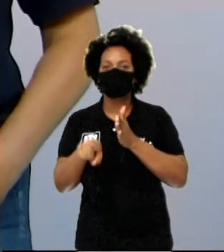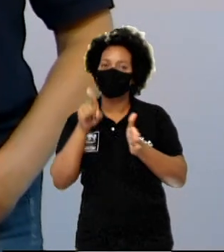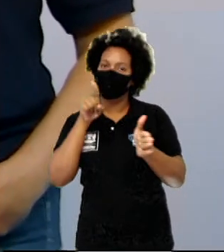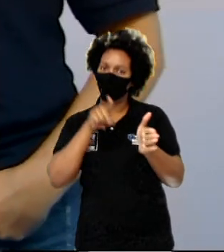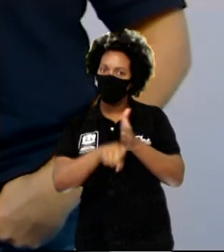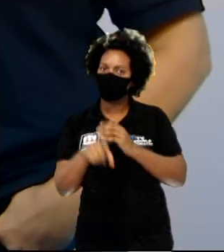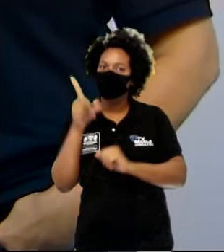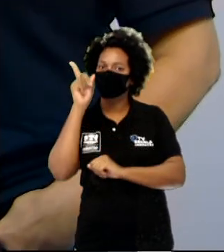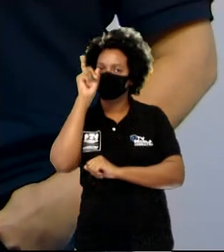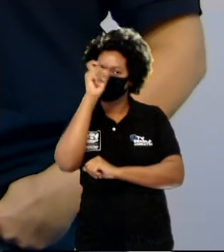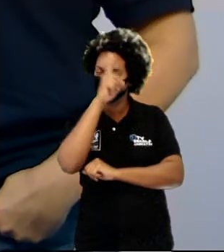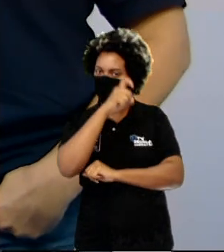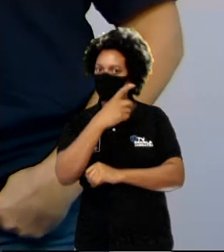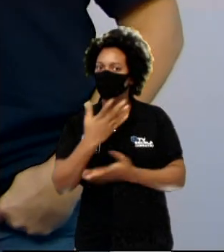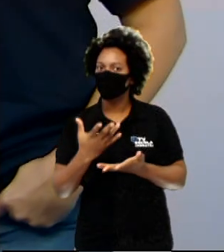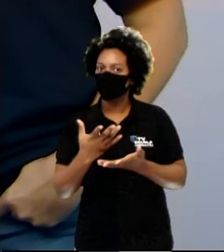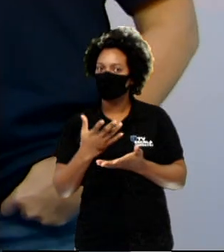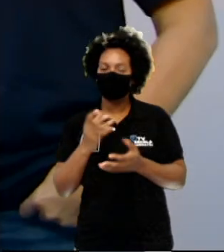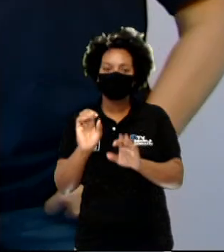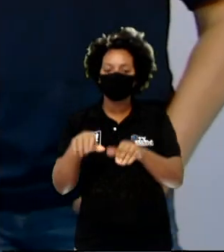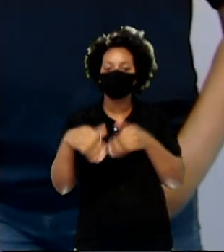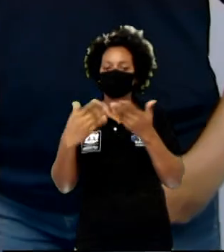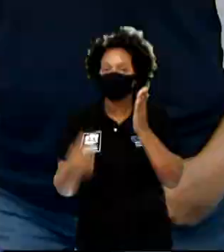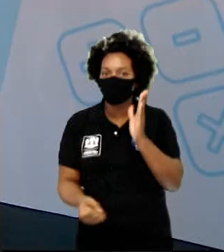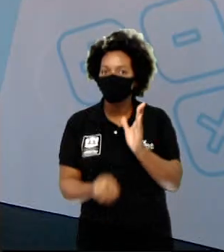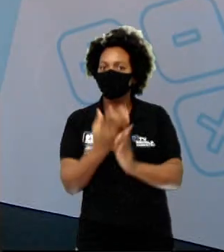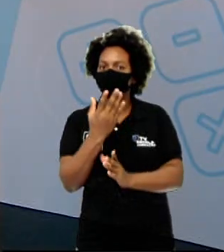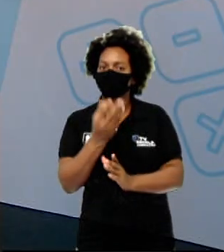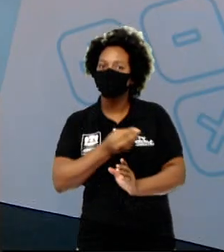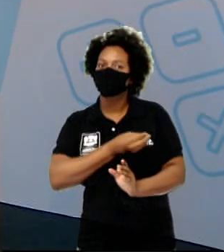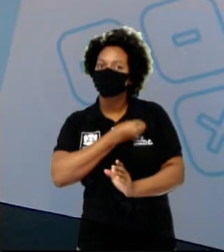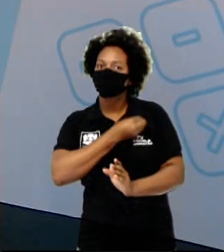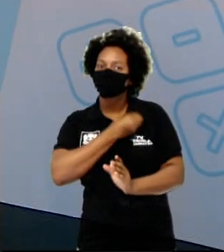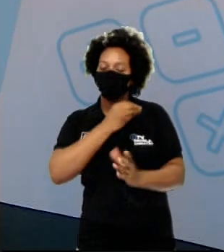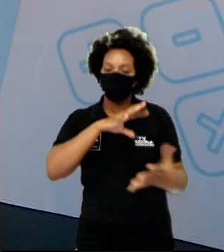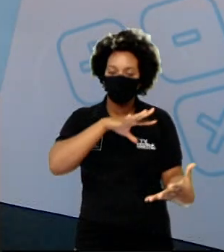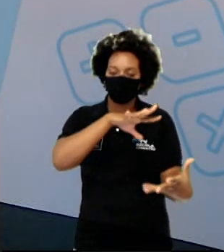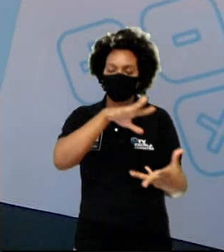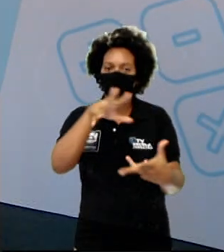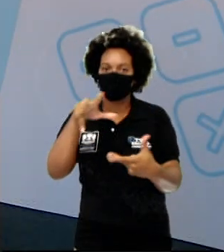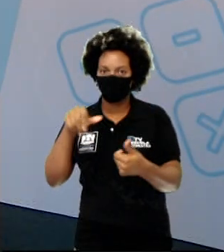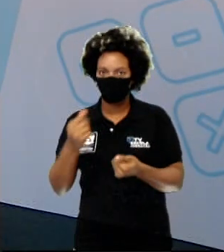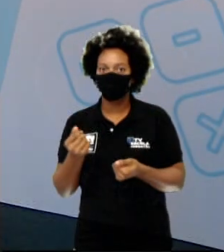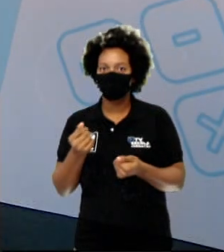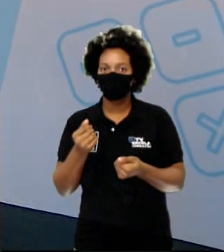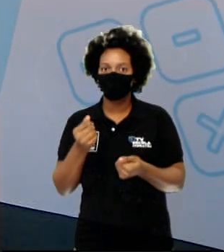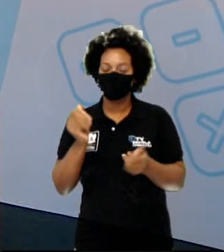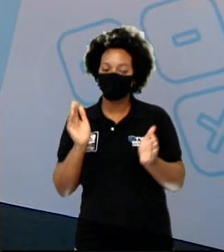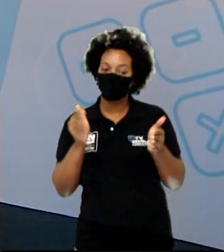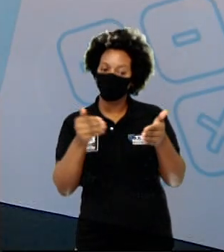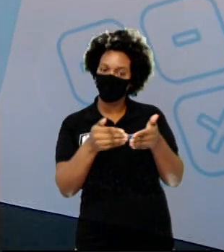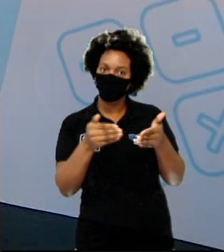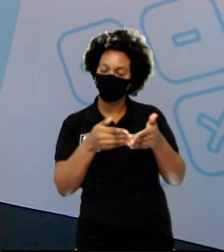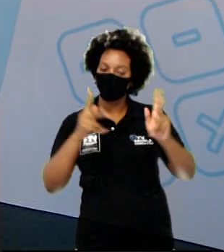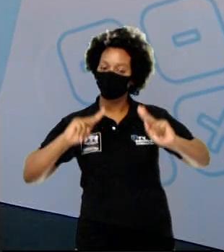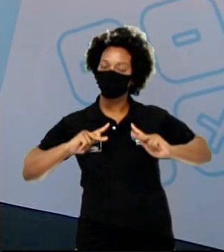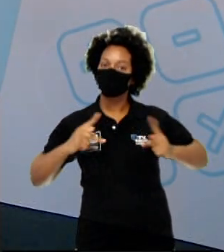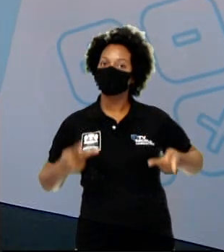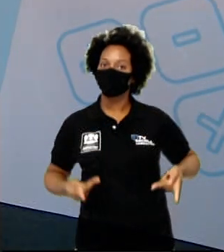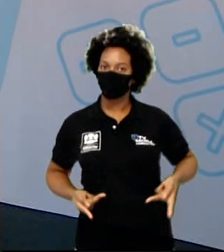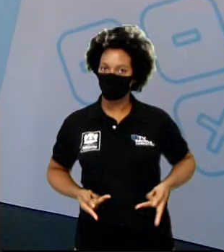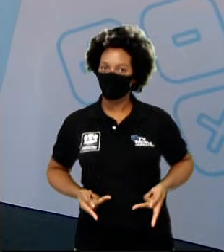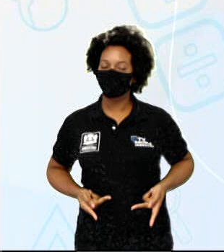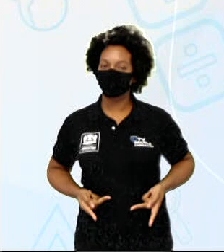pergunta difícil. Qual a origem dos seres vivos, de uma forma geral, e mais especificamente dos seres humanos?